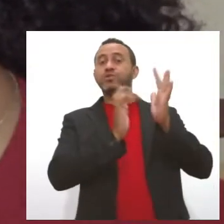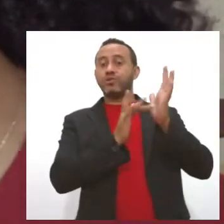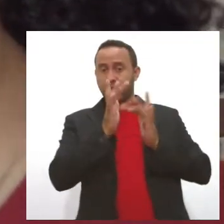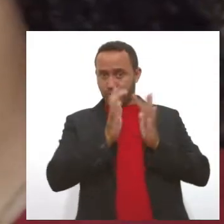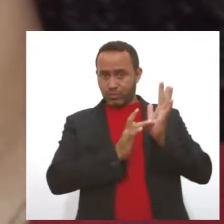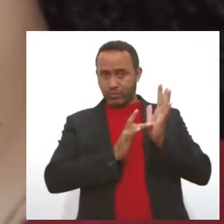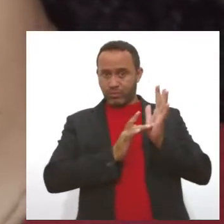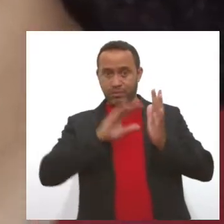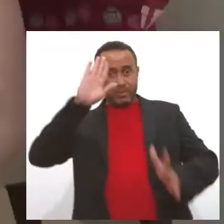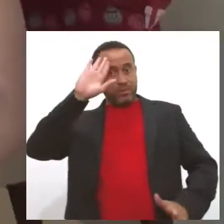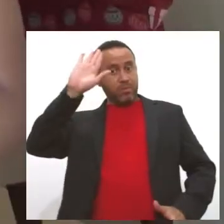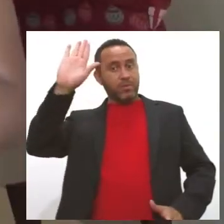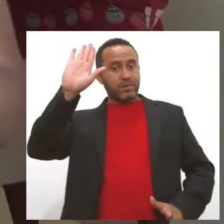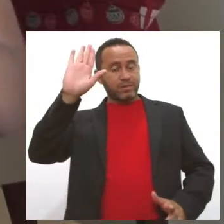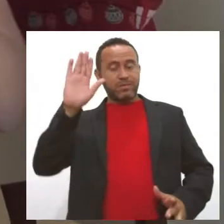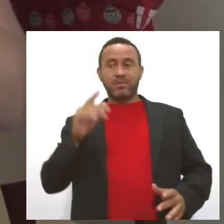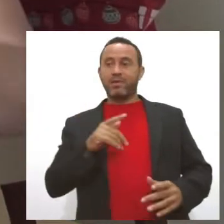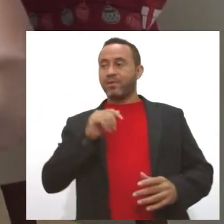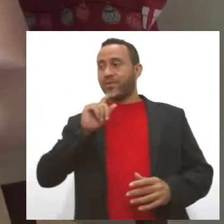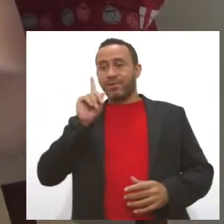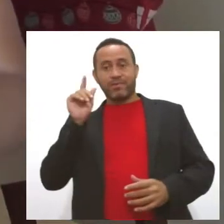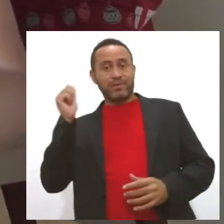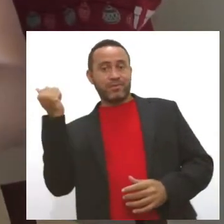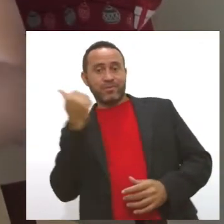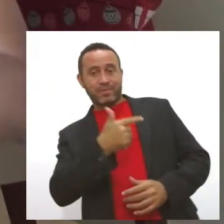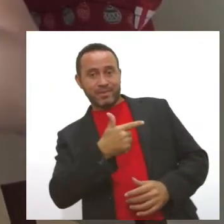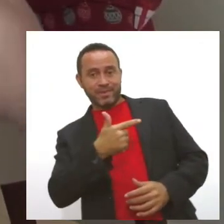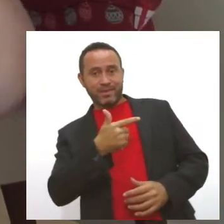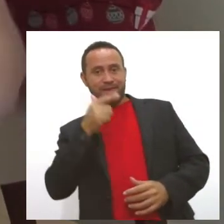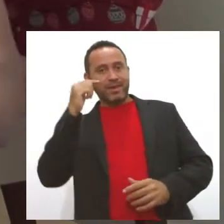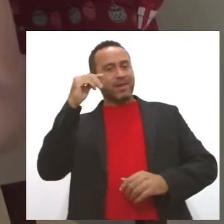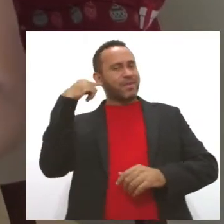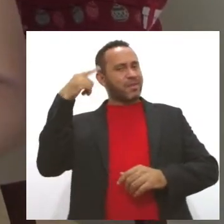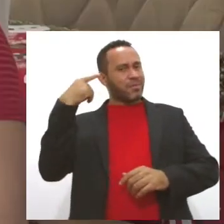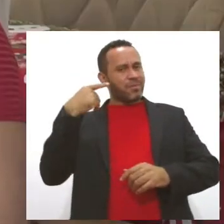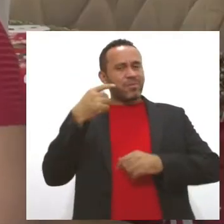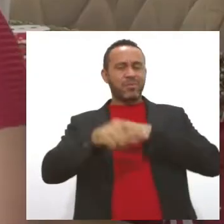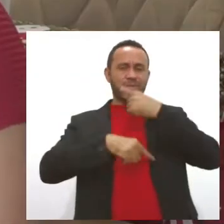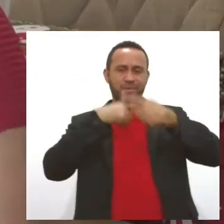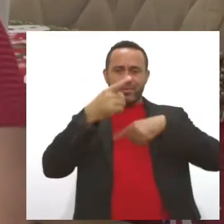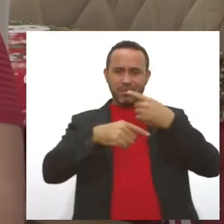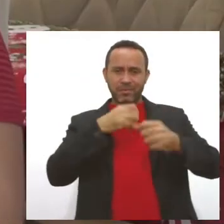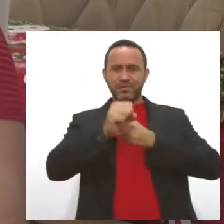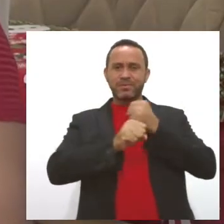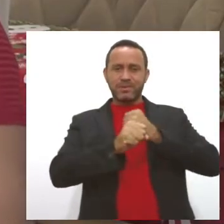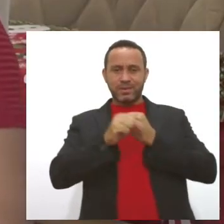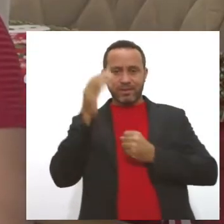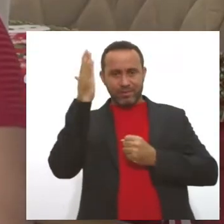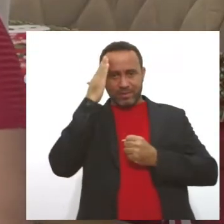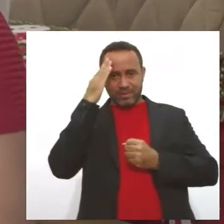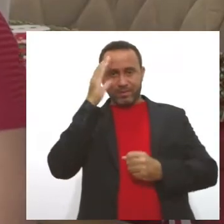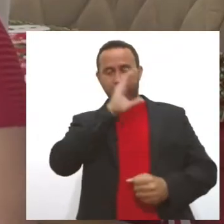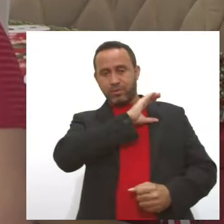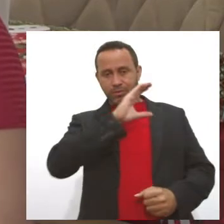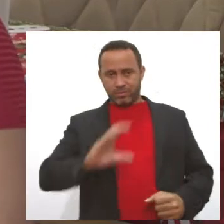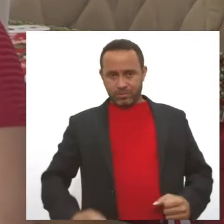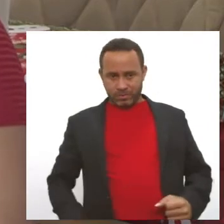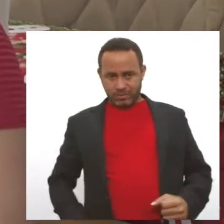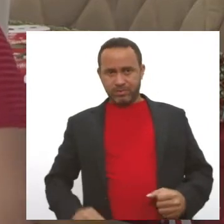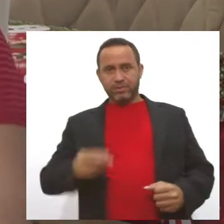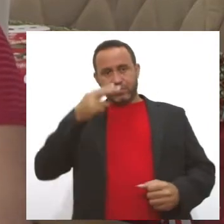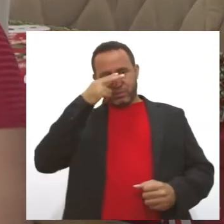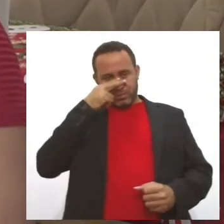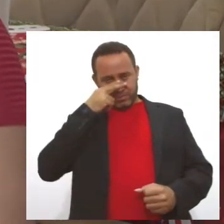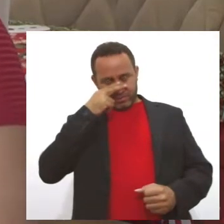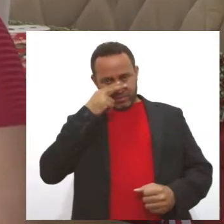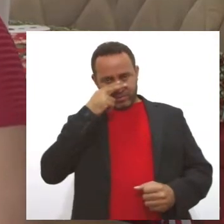aniversário dela. Compreensão que veio com o passar dos anos. Para nós que somos cristãos, eu nasci em berço evangélico, os